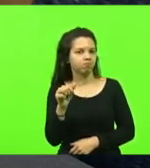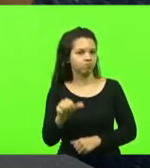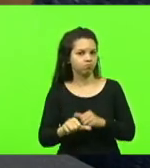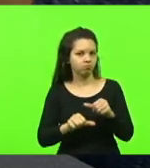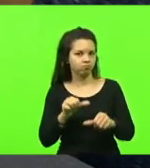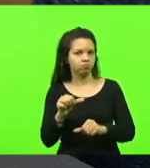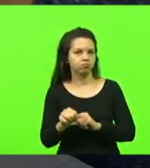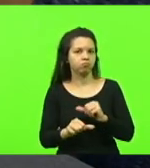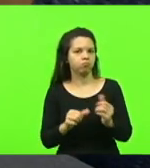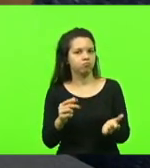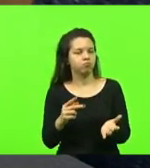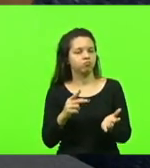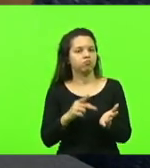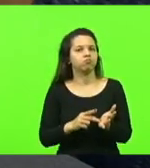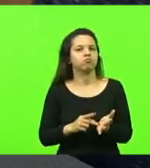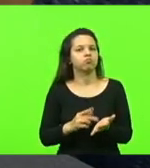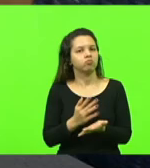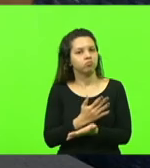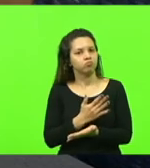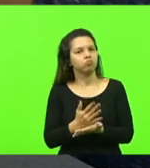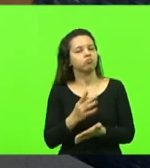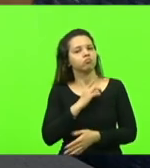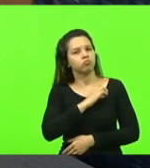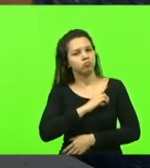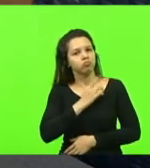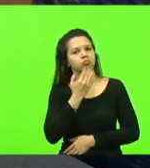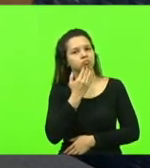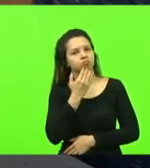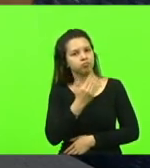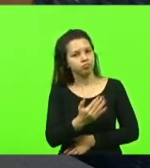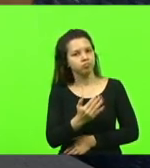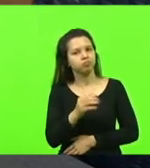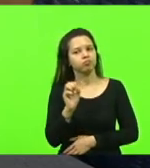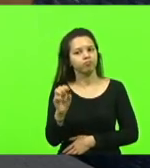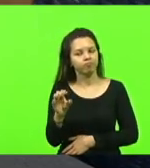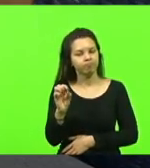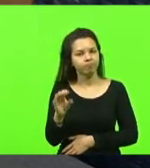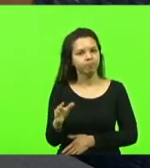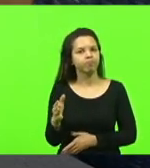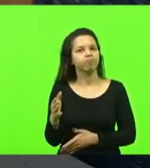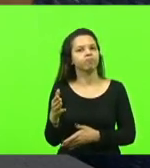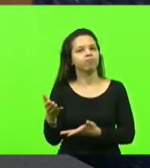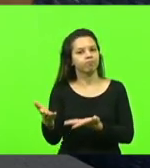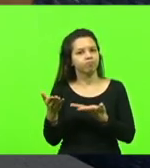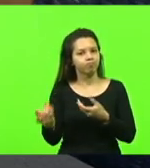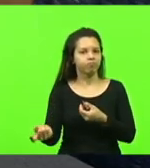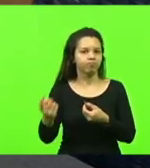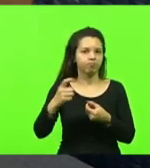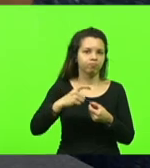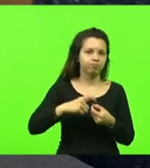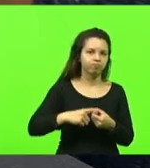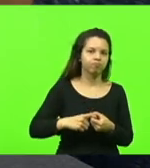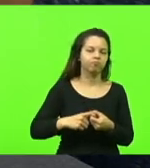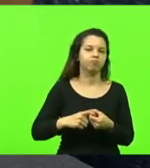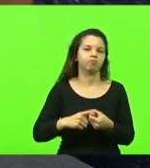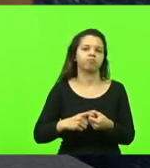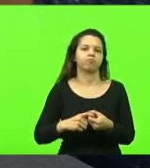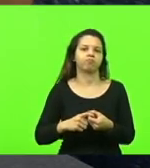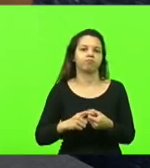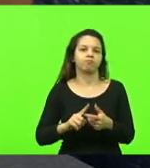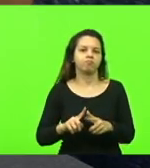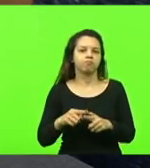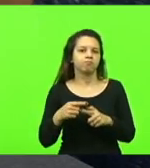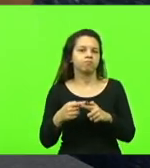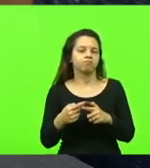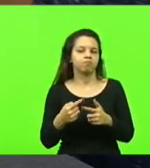significativa. Alguns delegados que pediram para sair foram convidados a voltar, mas a maioria deles por vontade